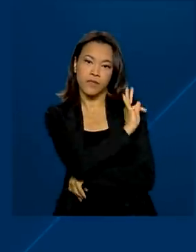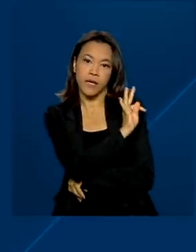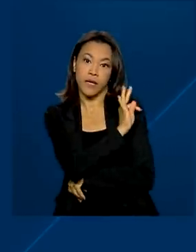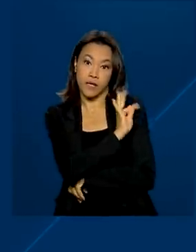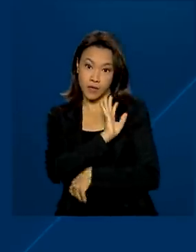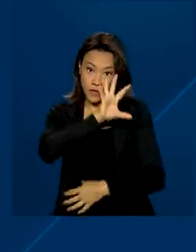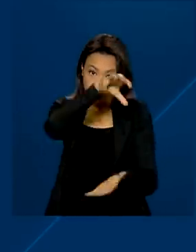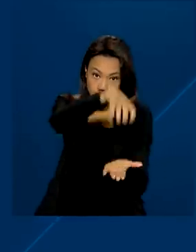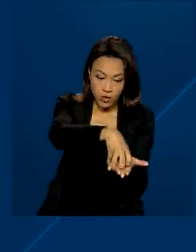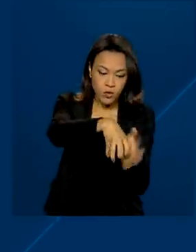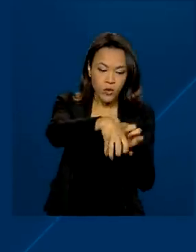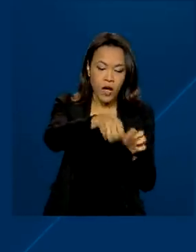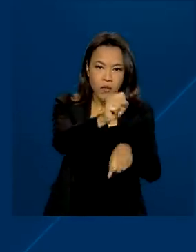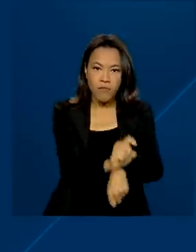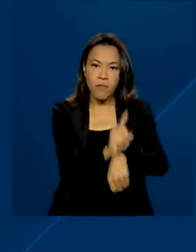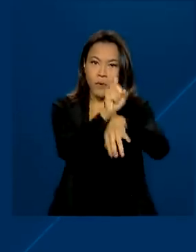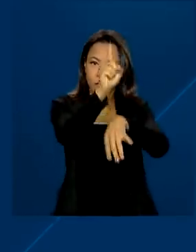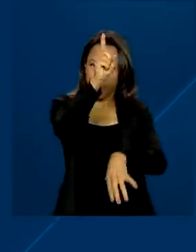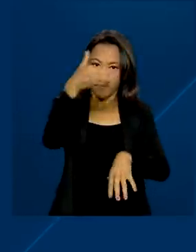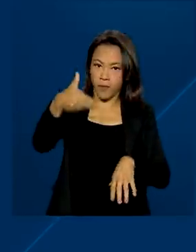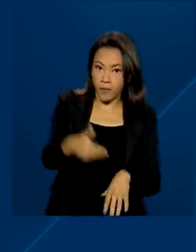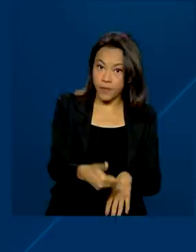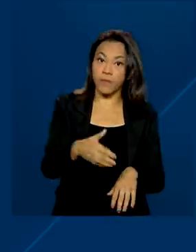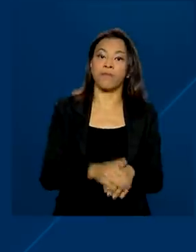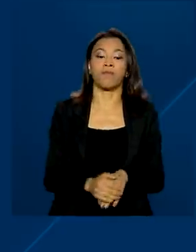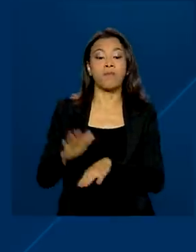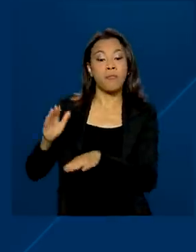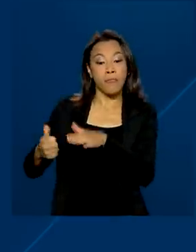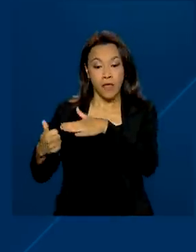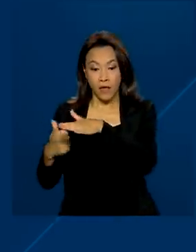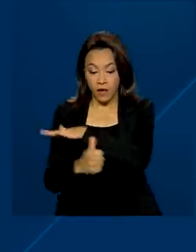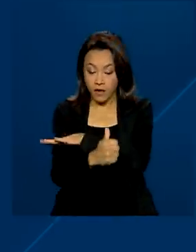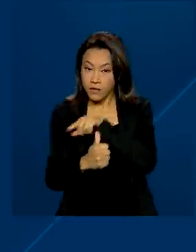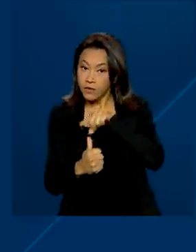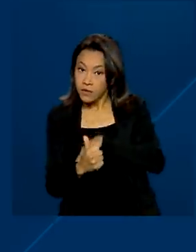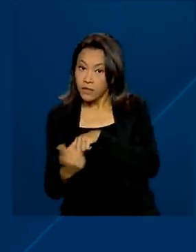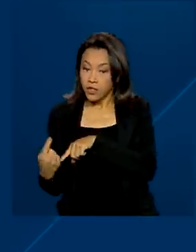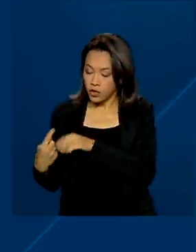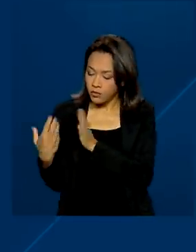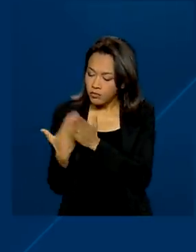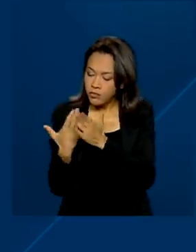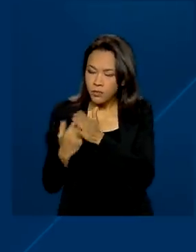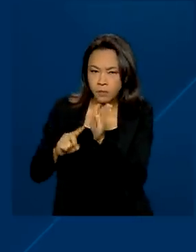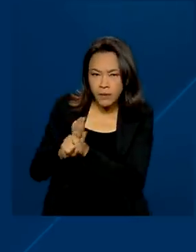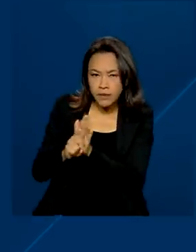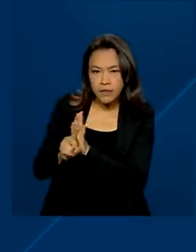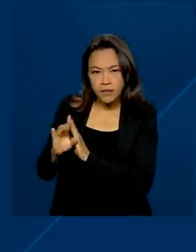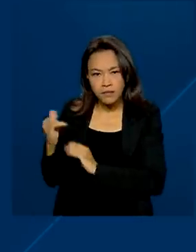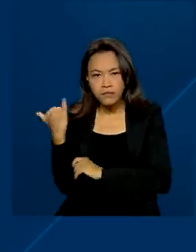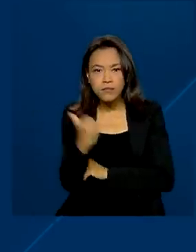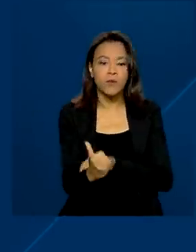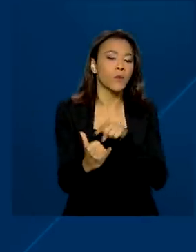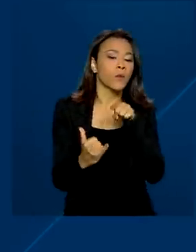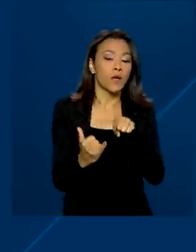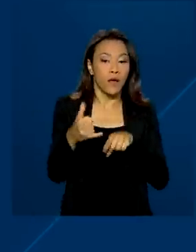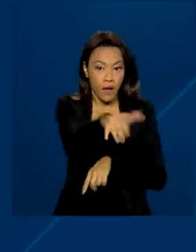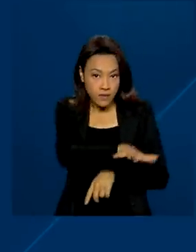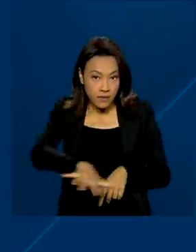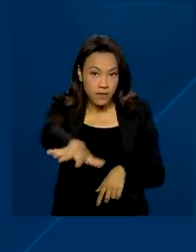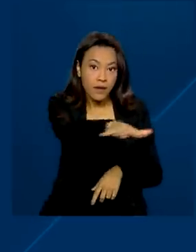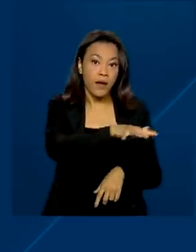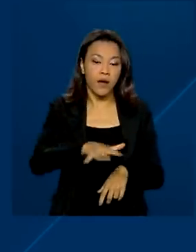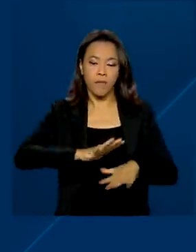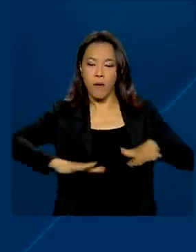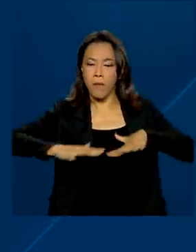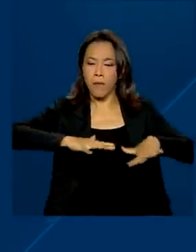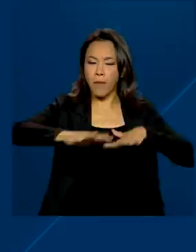nos centros de lançamento nacionais. Segundo a financiadora de estudos e projetos, a estimativa é que o setor espacial